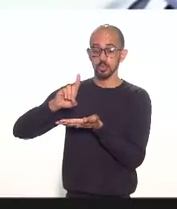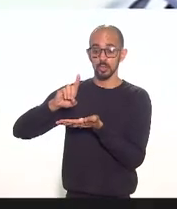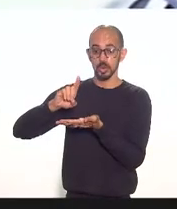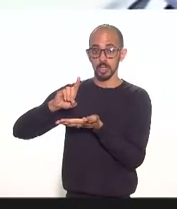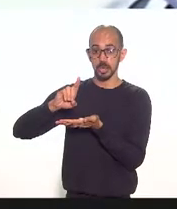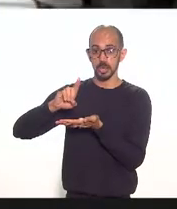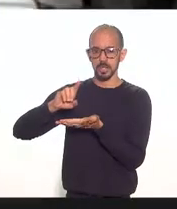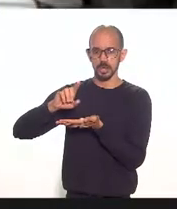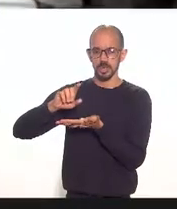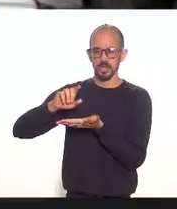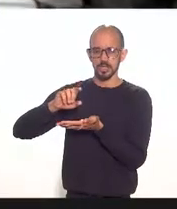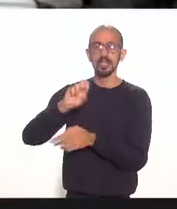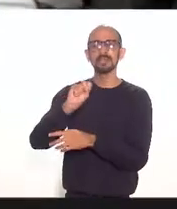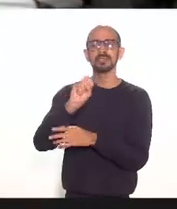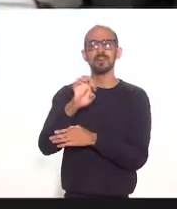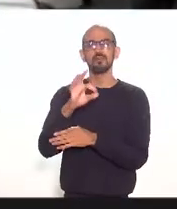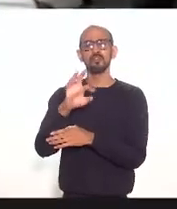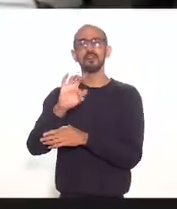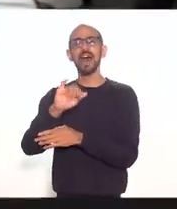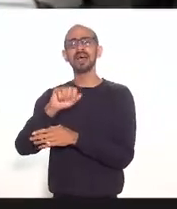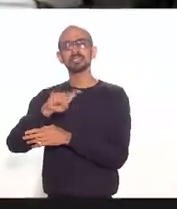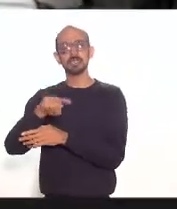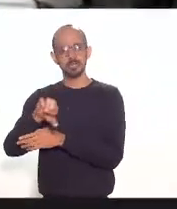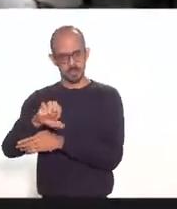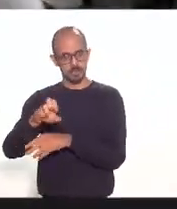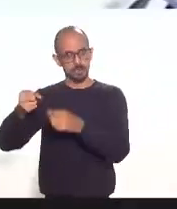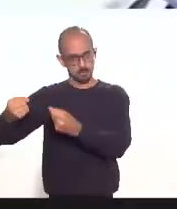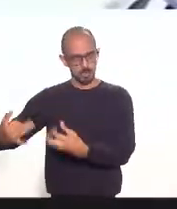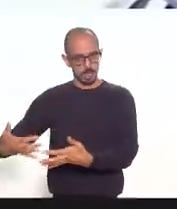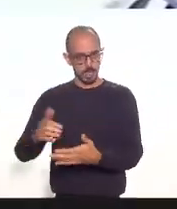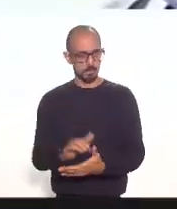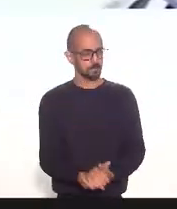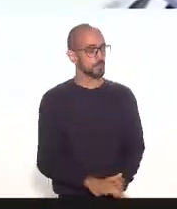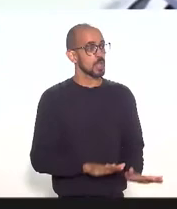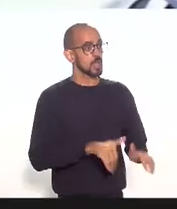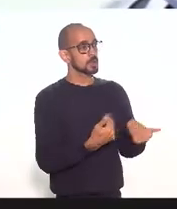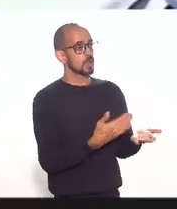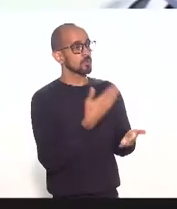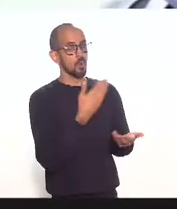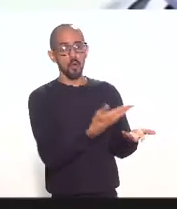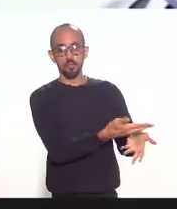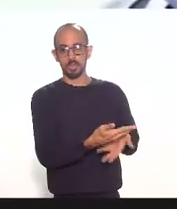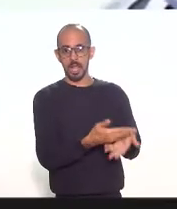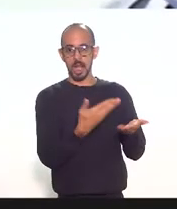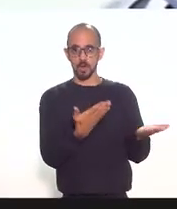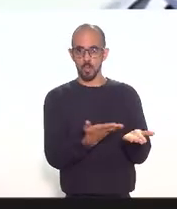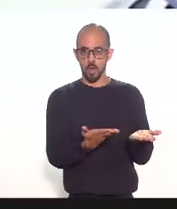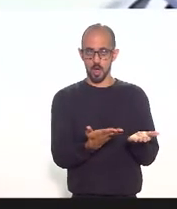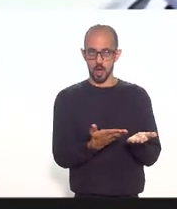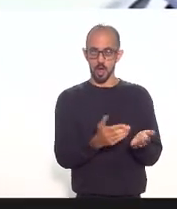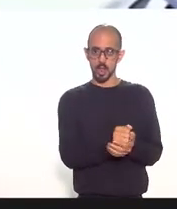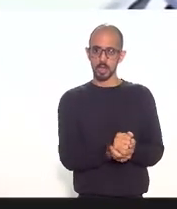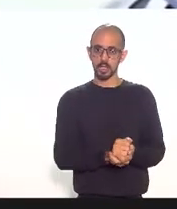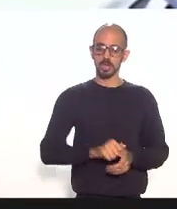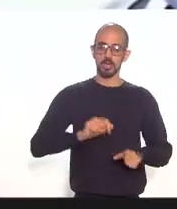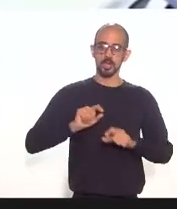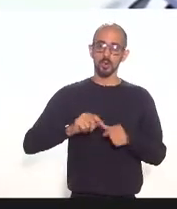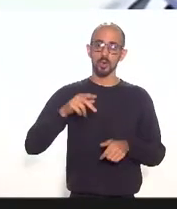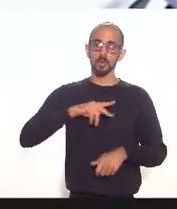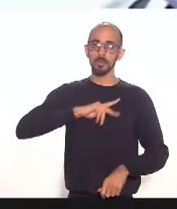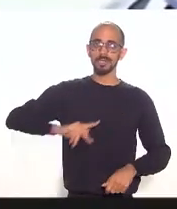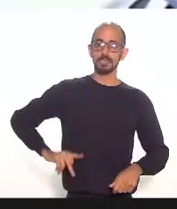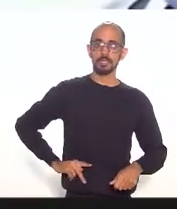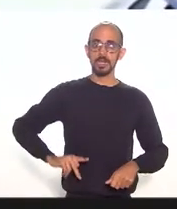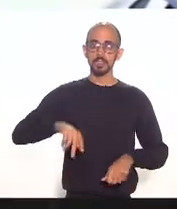vou convidar agora o doutor Murilo Siqueira Junqueira presidente do Sindicato Nacional